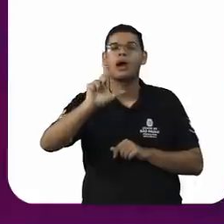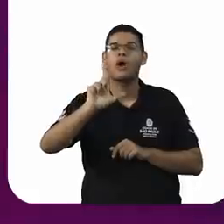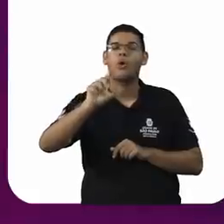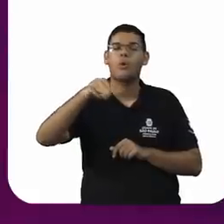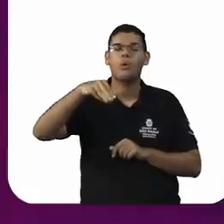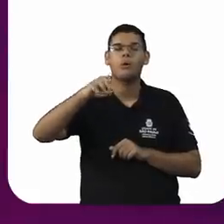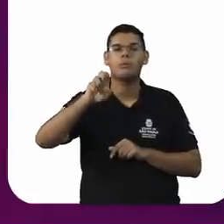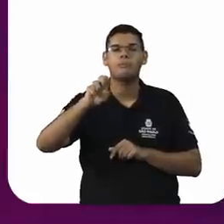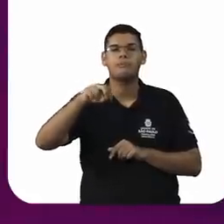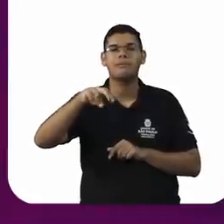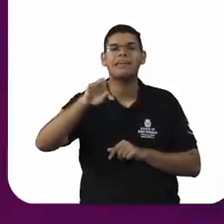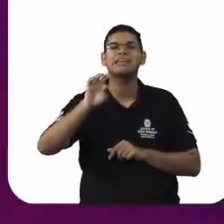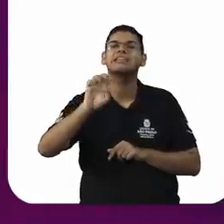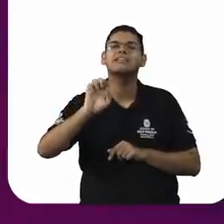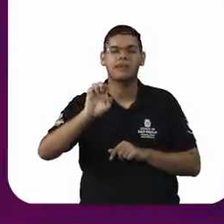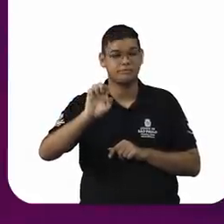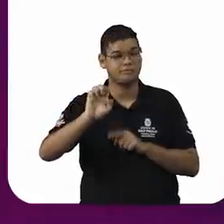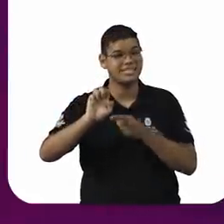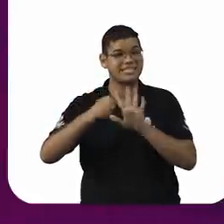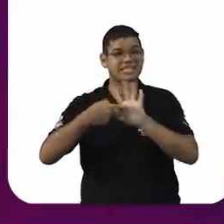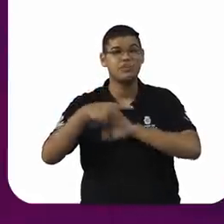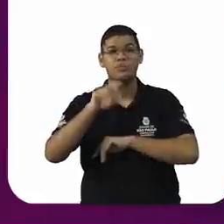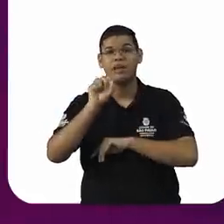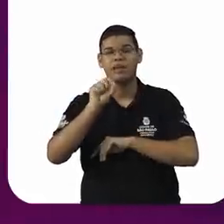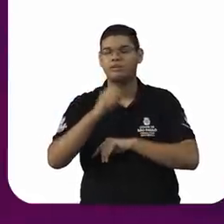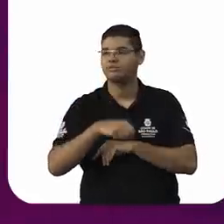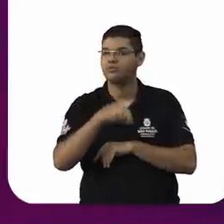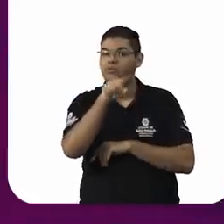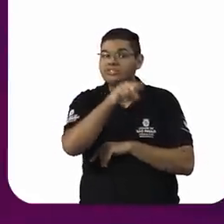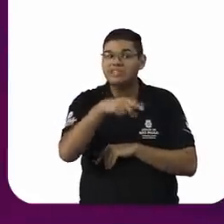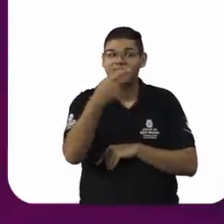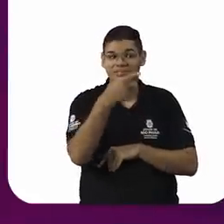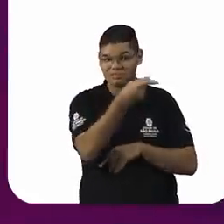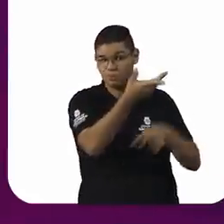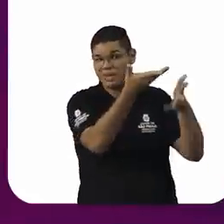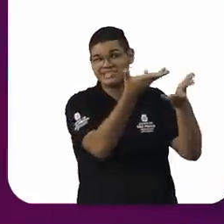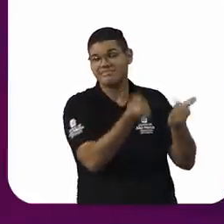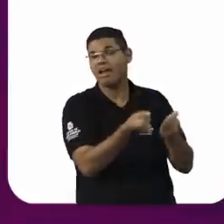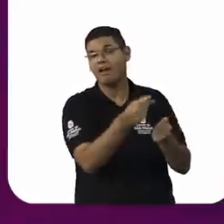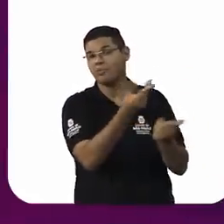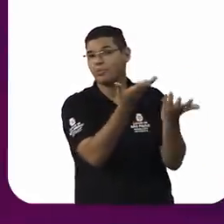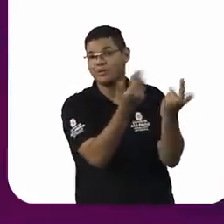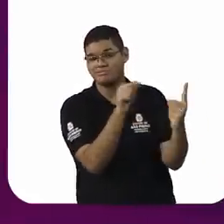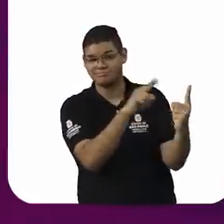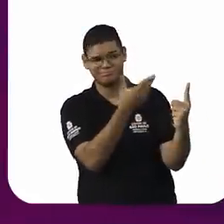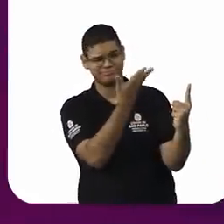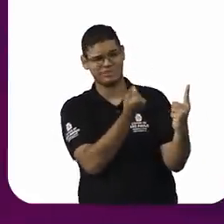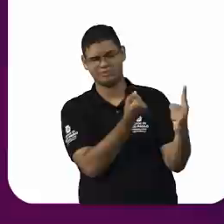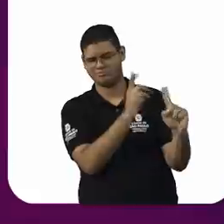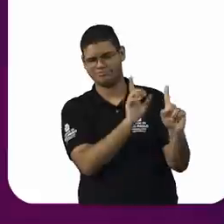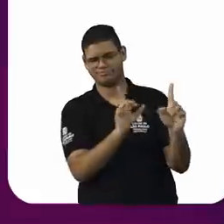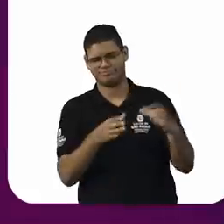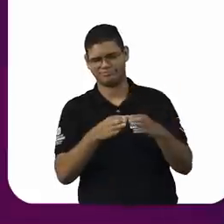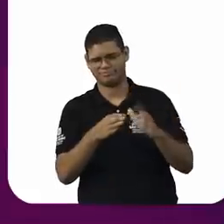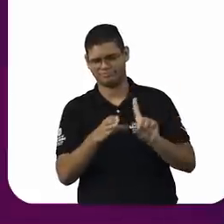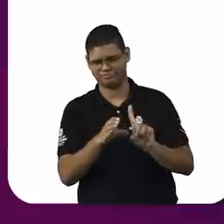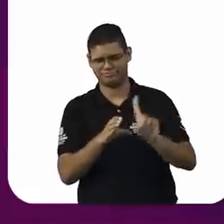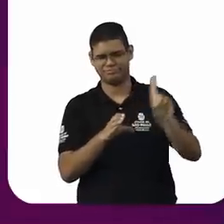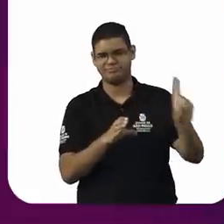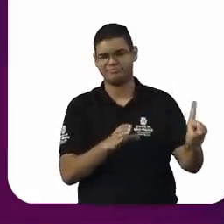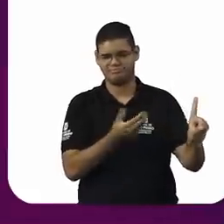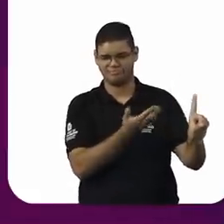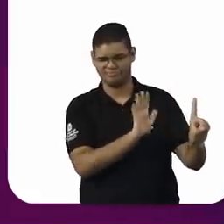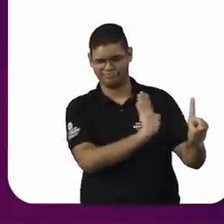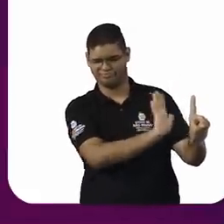é aceitável. o racismo religioso, ele tem um dado,